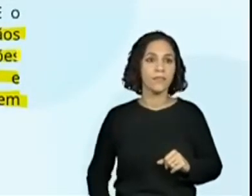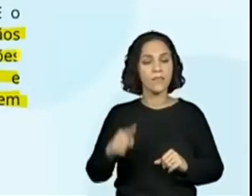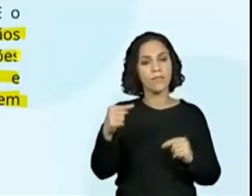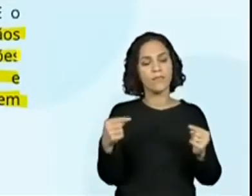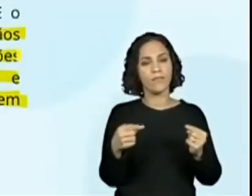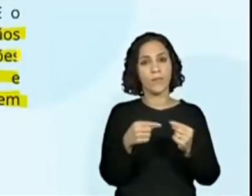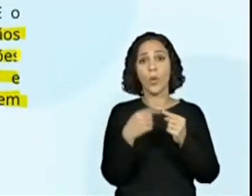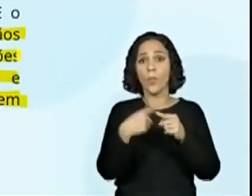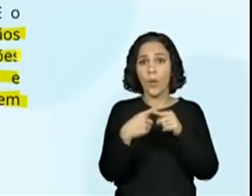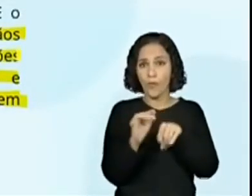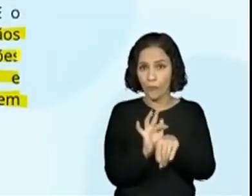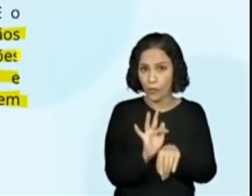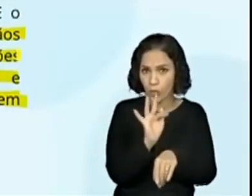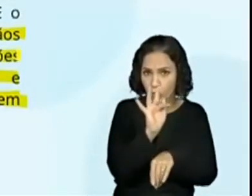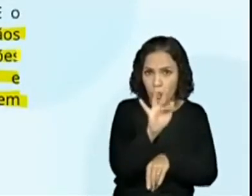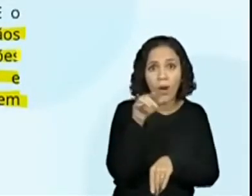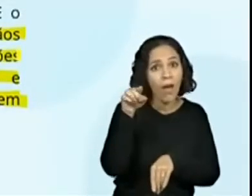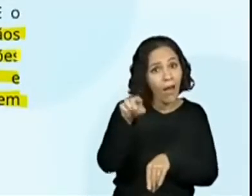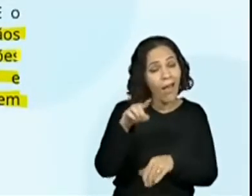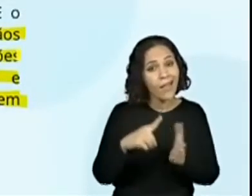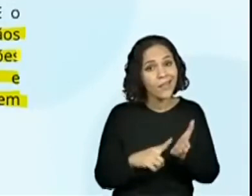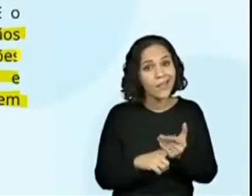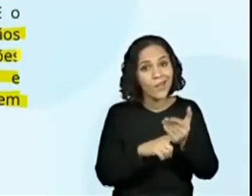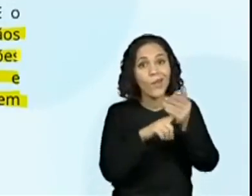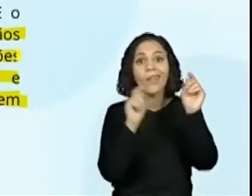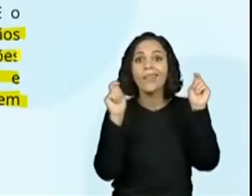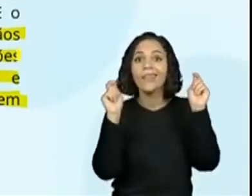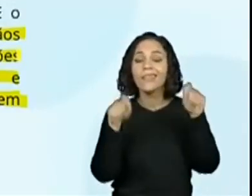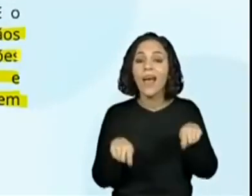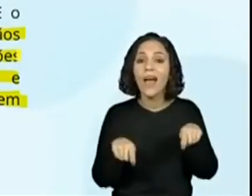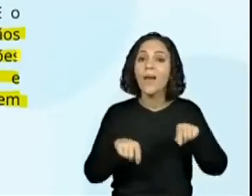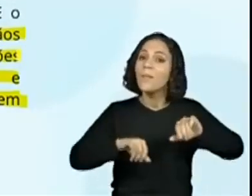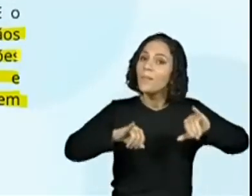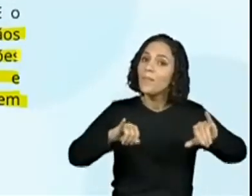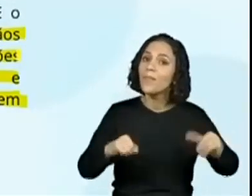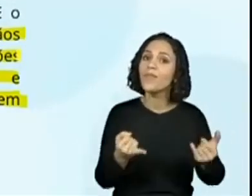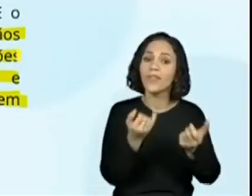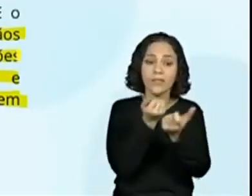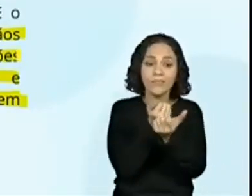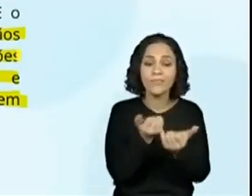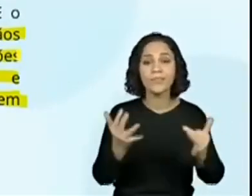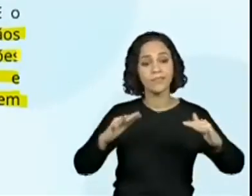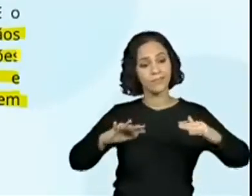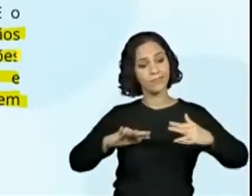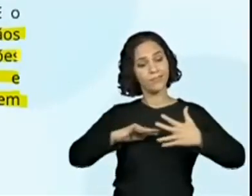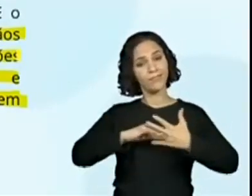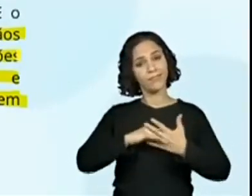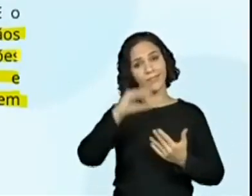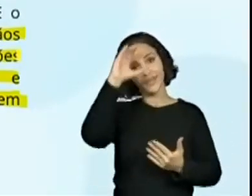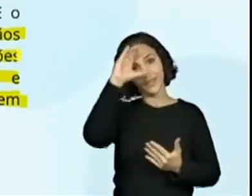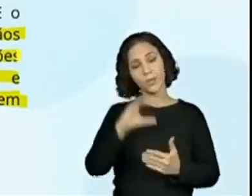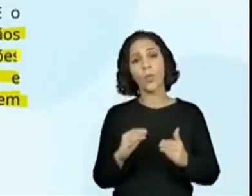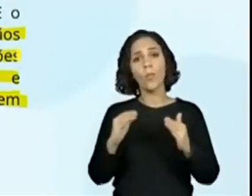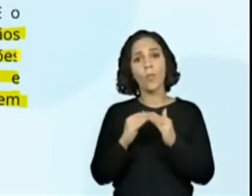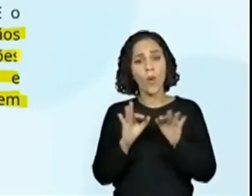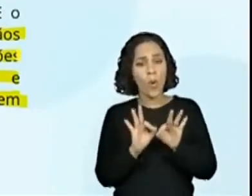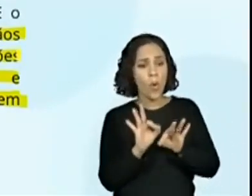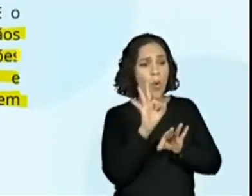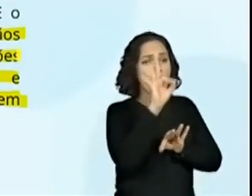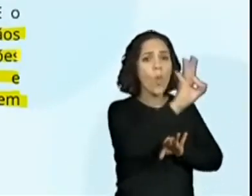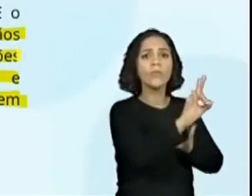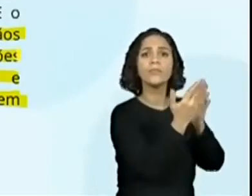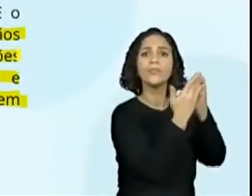No futuro, essa tecnologia poderá ser útil aos cidadãos que moram longe de uma